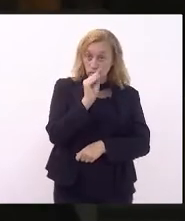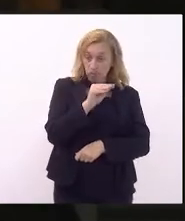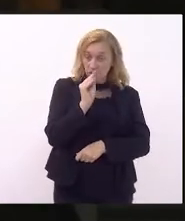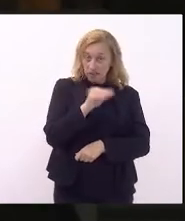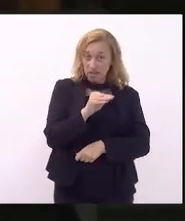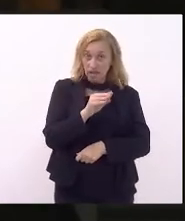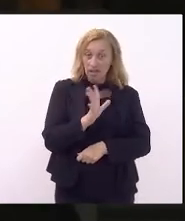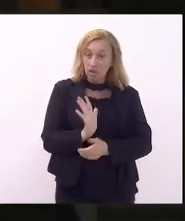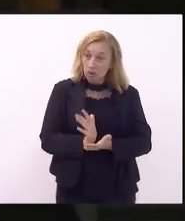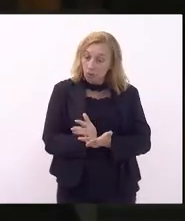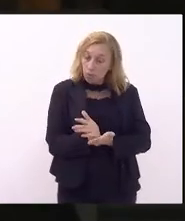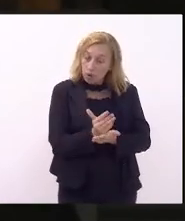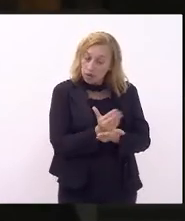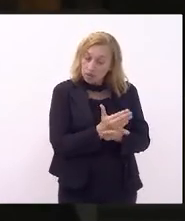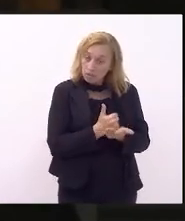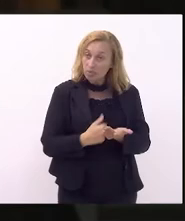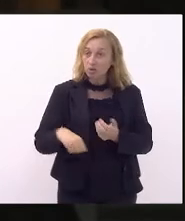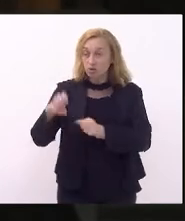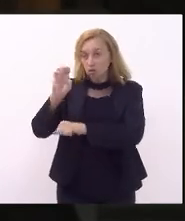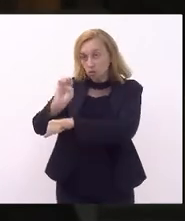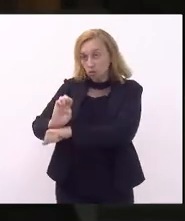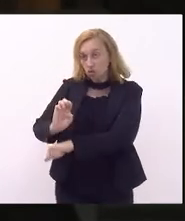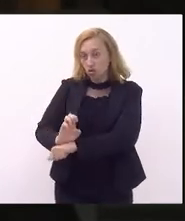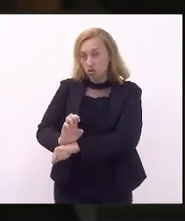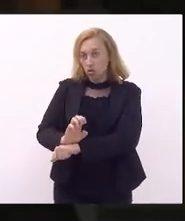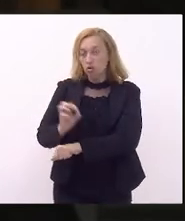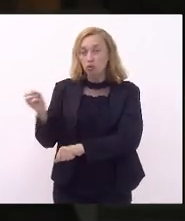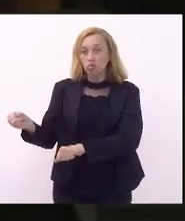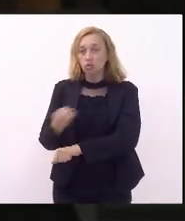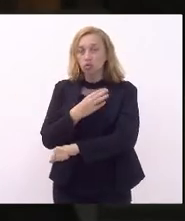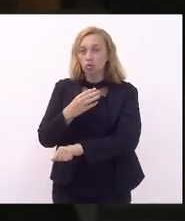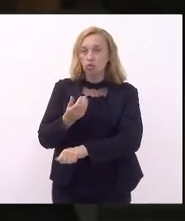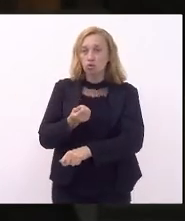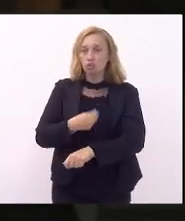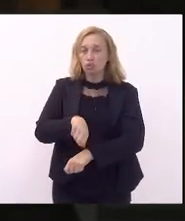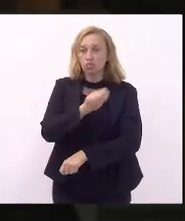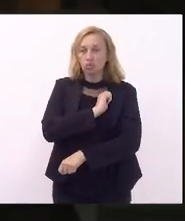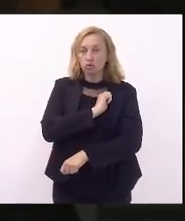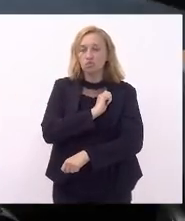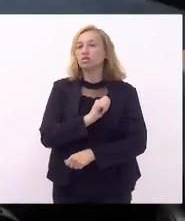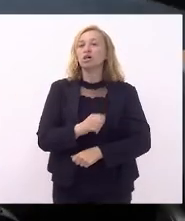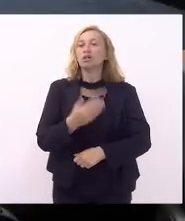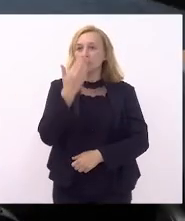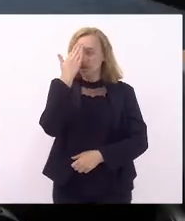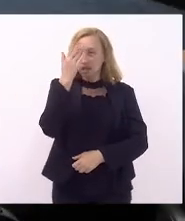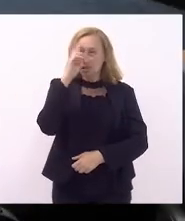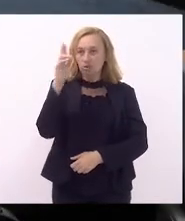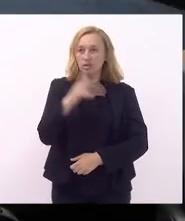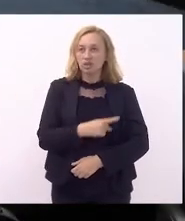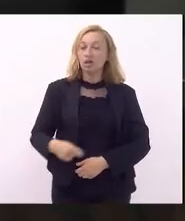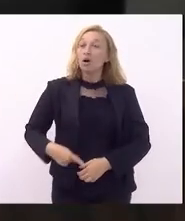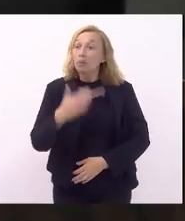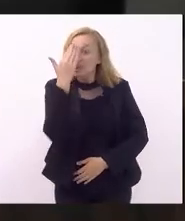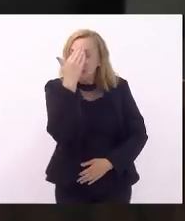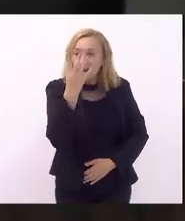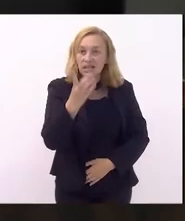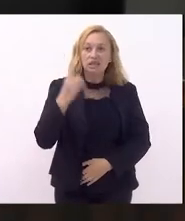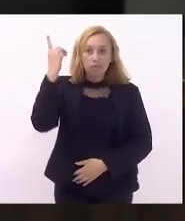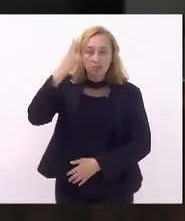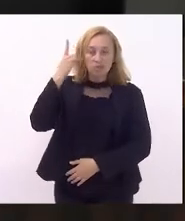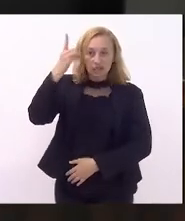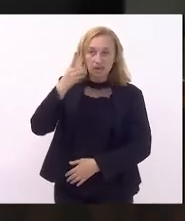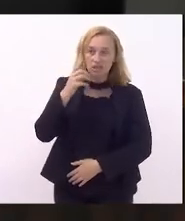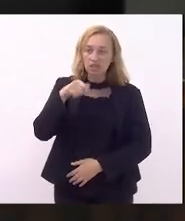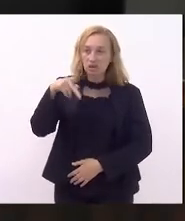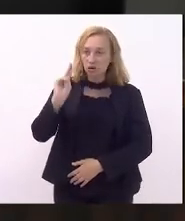acolhimento do Estado no novo regime de recuperação fiscal. Muito obrigado, senhor presidente. Obrigado, deputado. Deputado